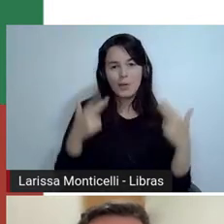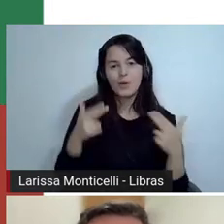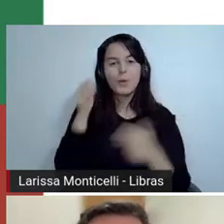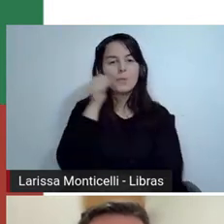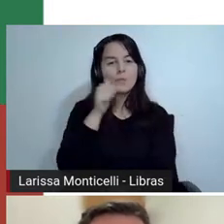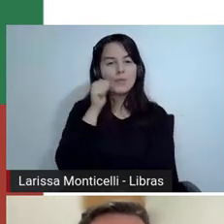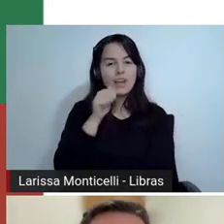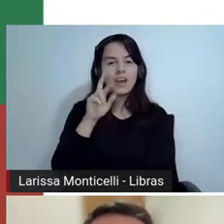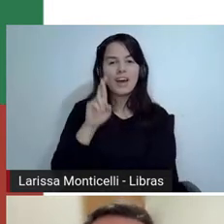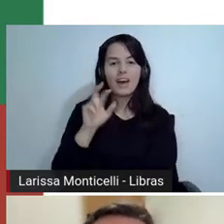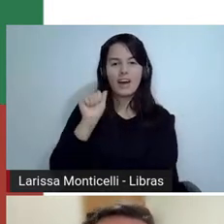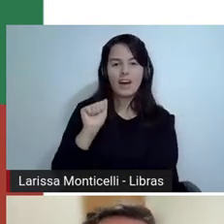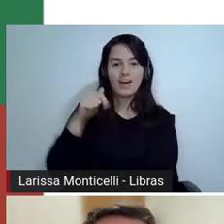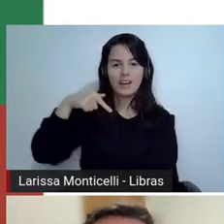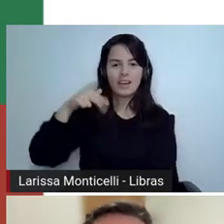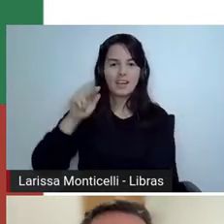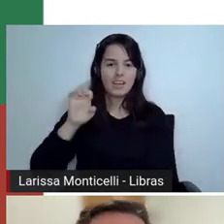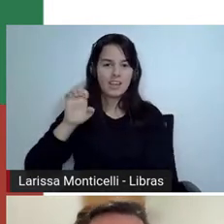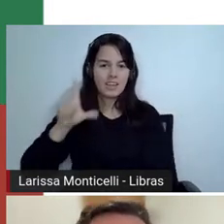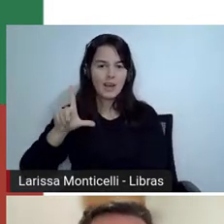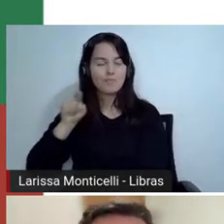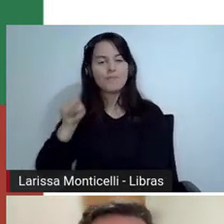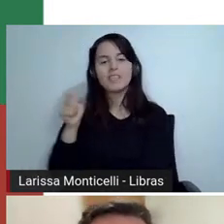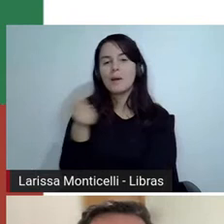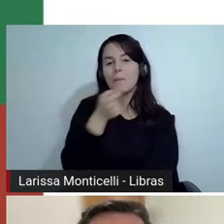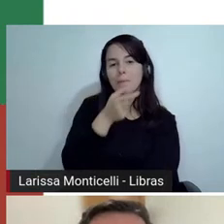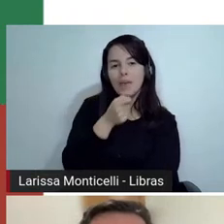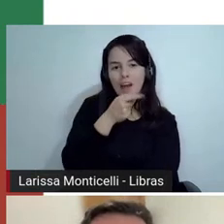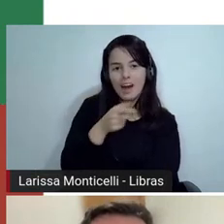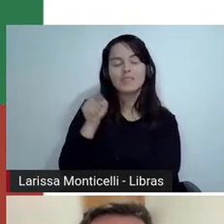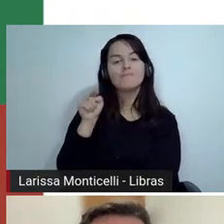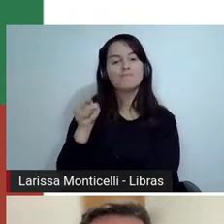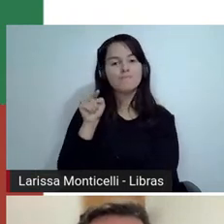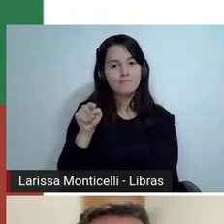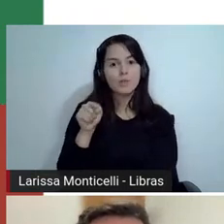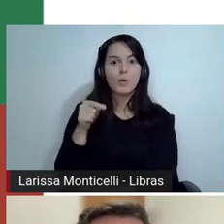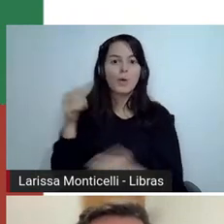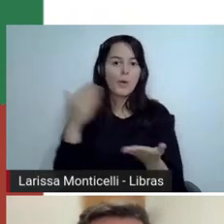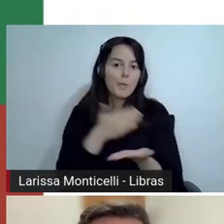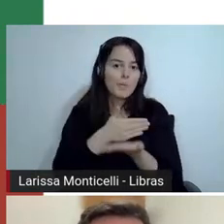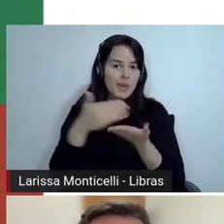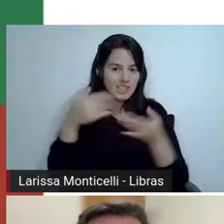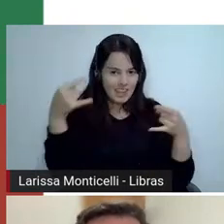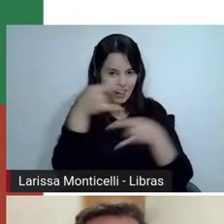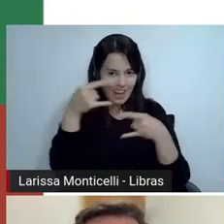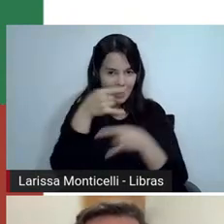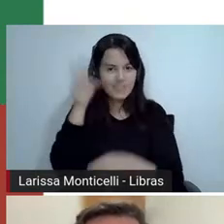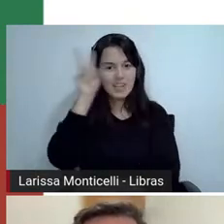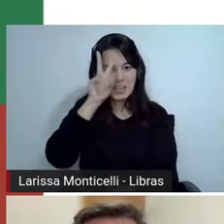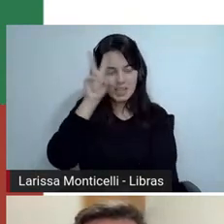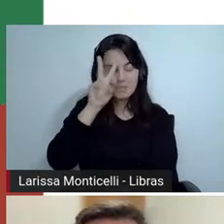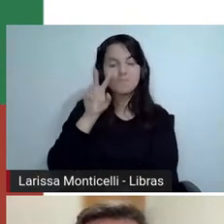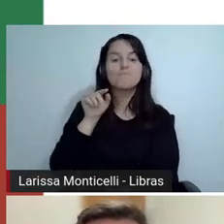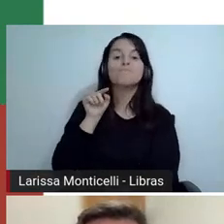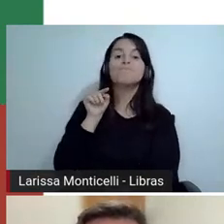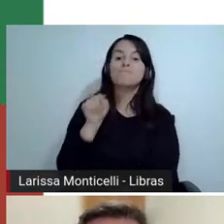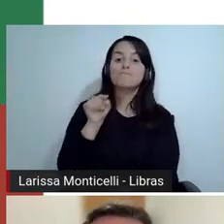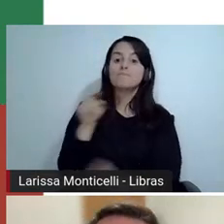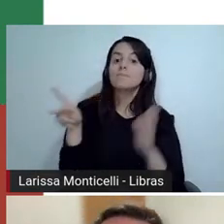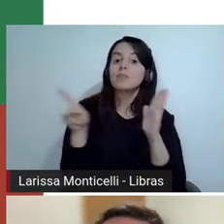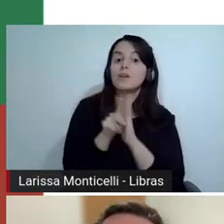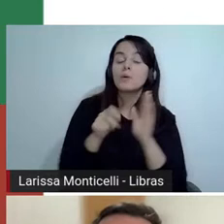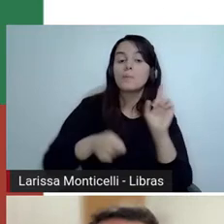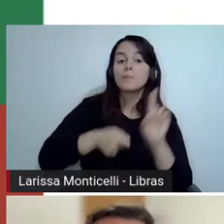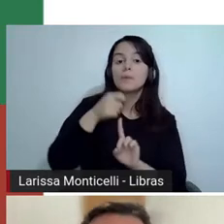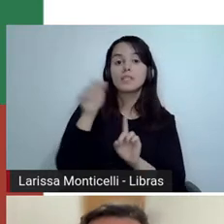começar a nossa live. E a gente estava super empolgado com o início, né, do mês de agosto e do semestre escolar.